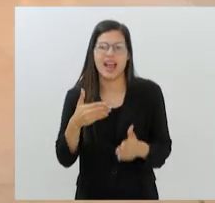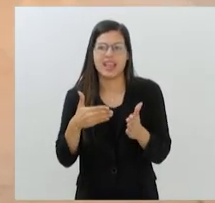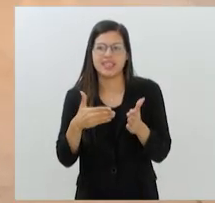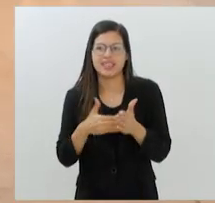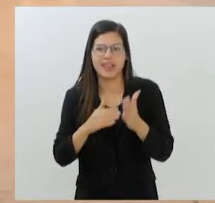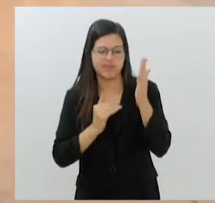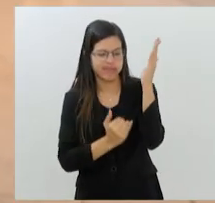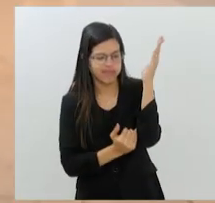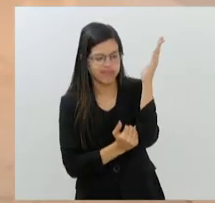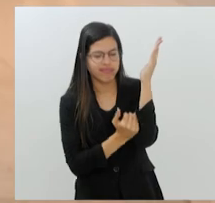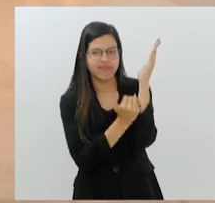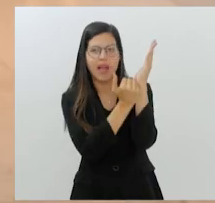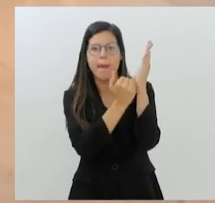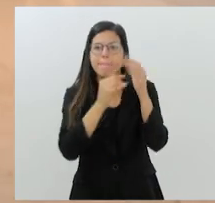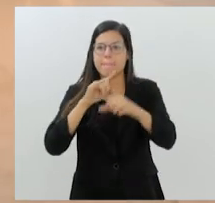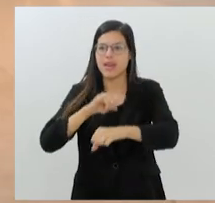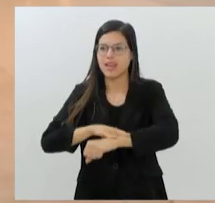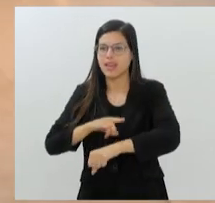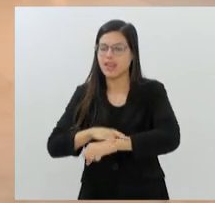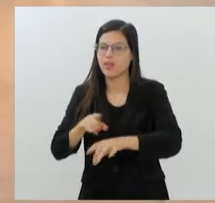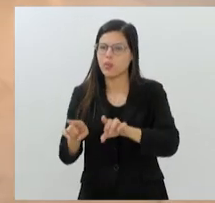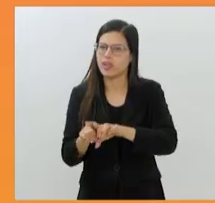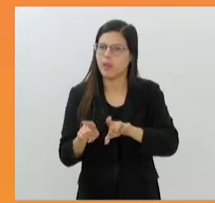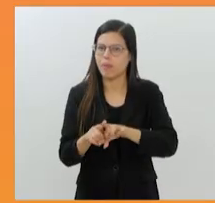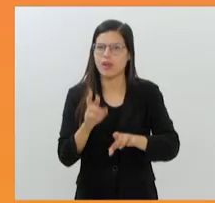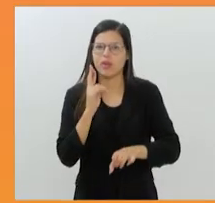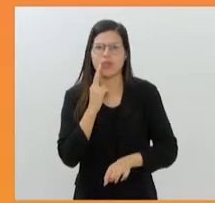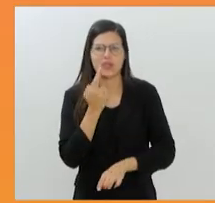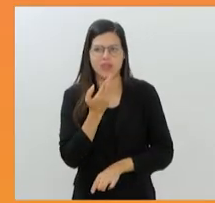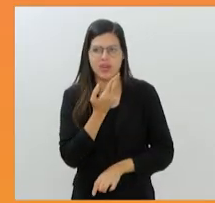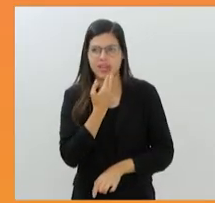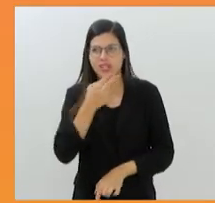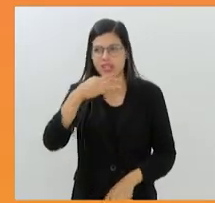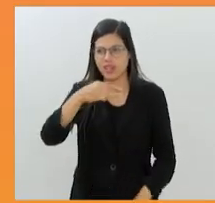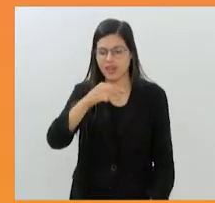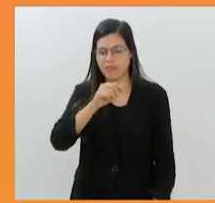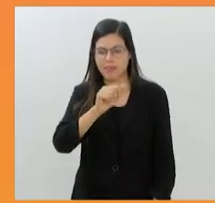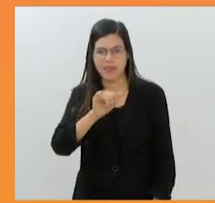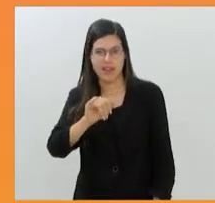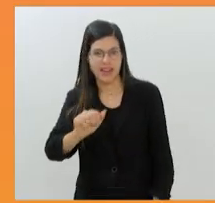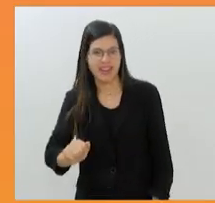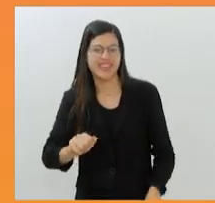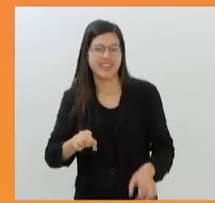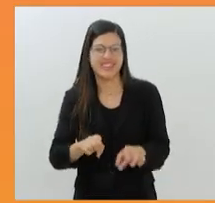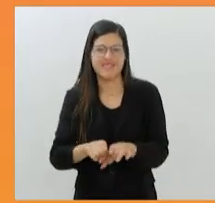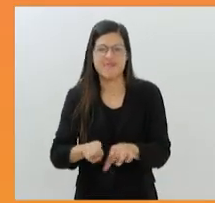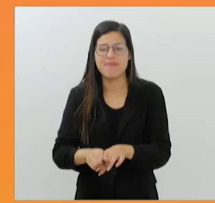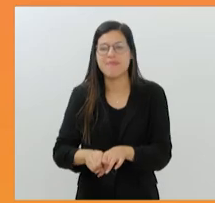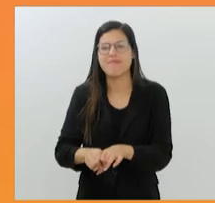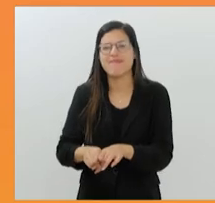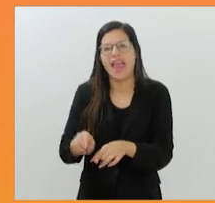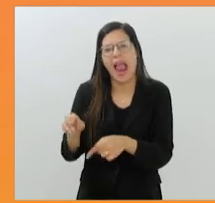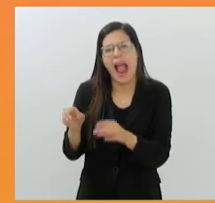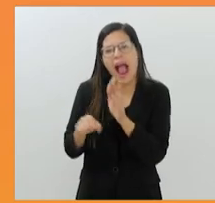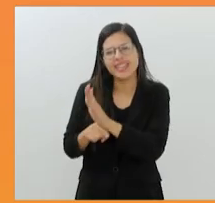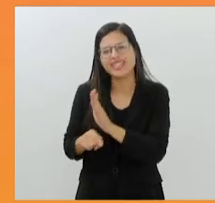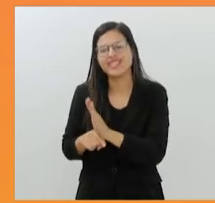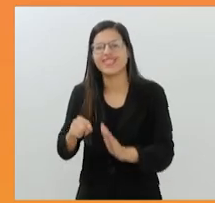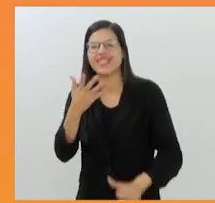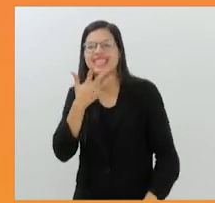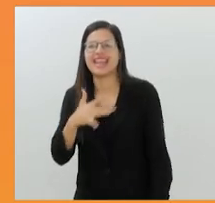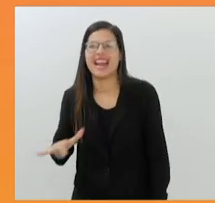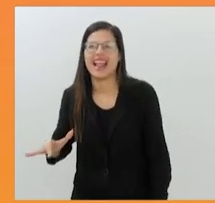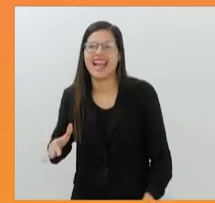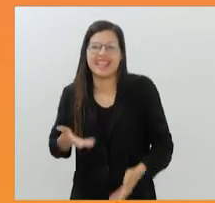exposições, ao banheiro e ao restaurante. Maia se tornou também um novo xodó das crianças, uma atração a